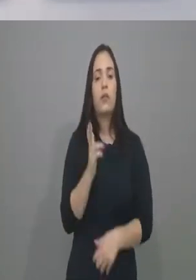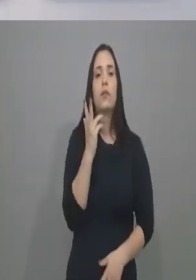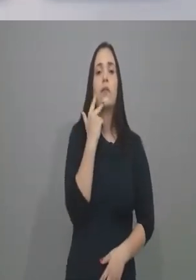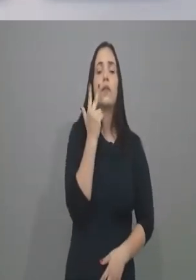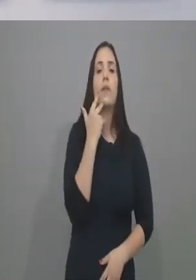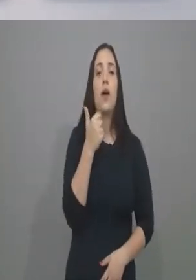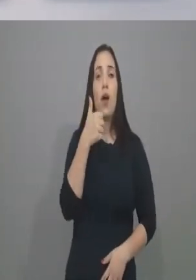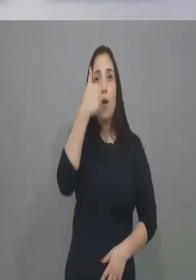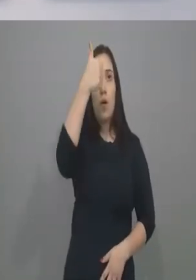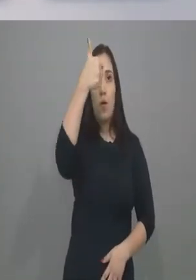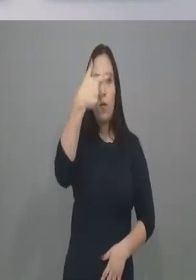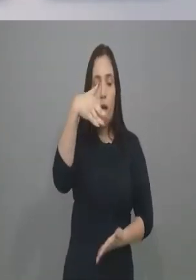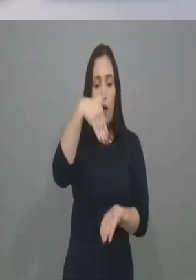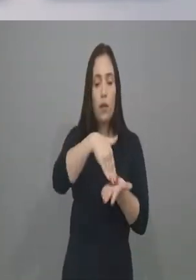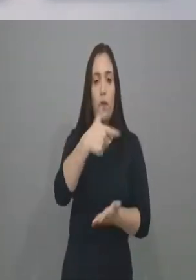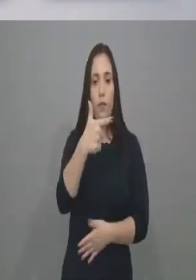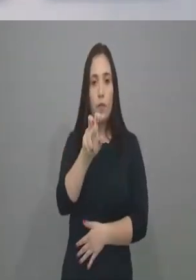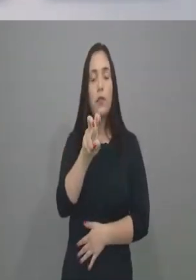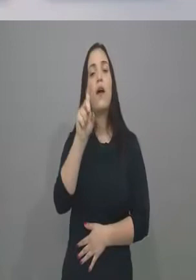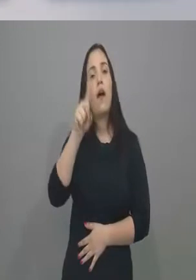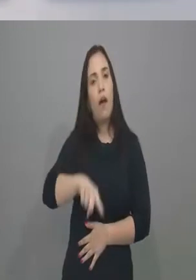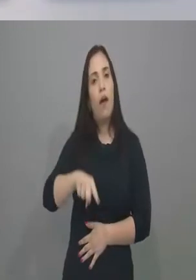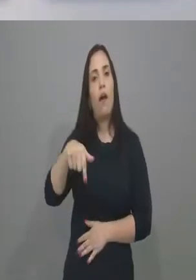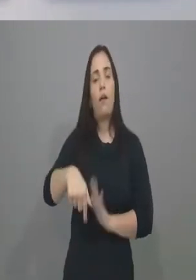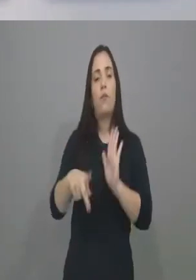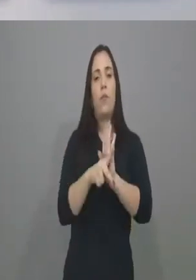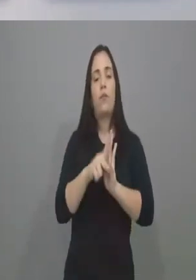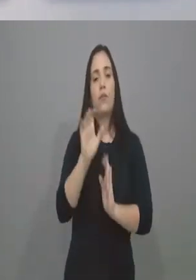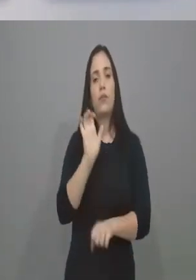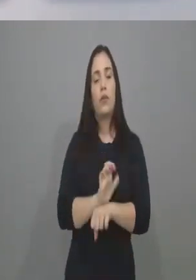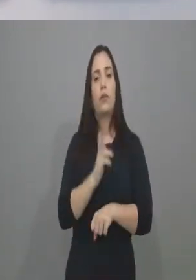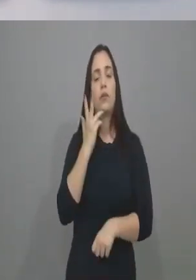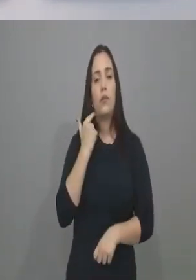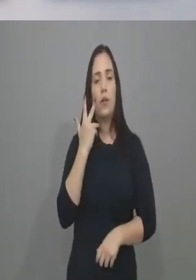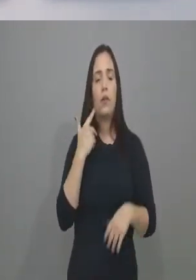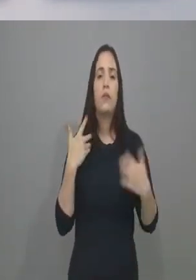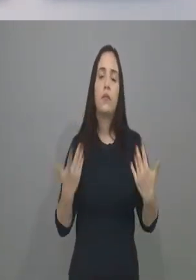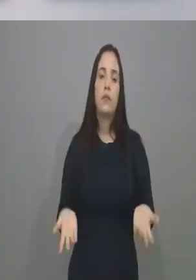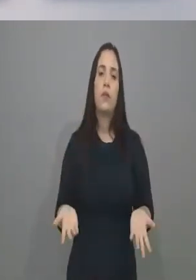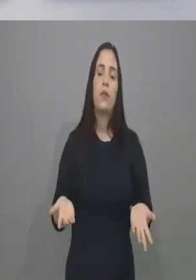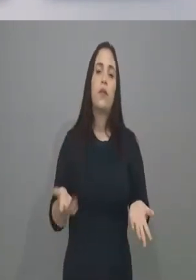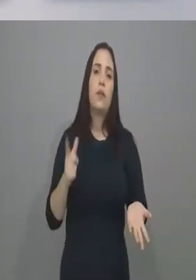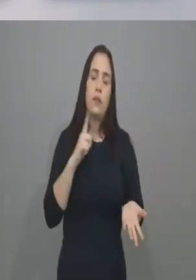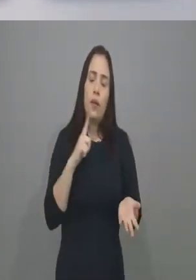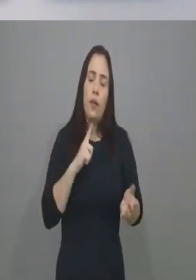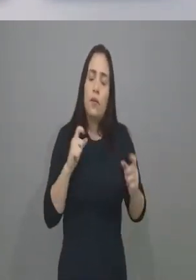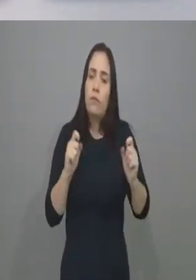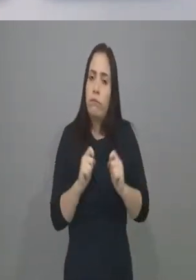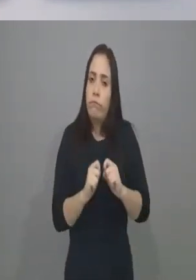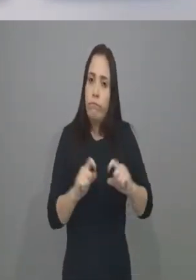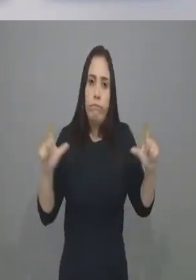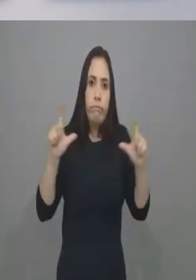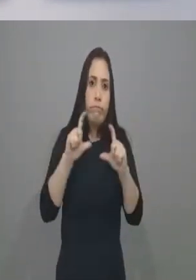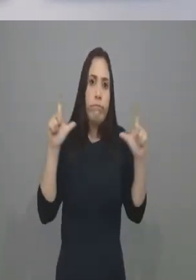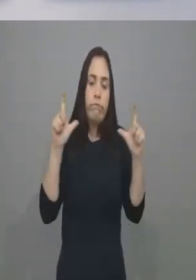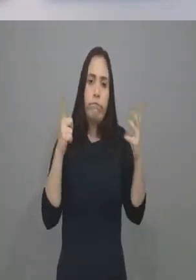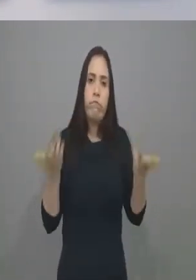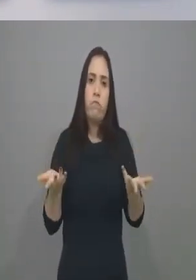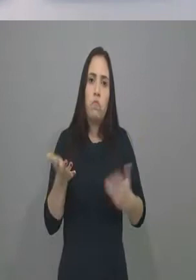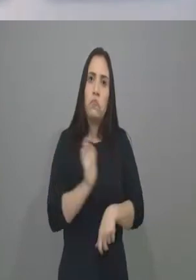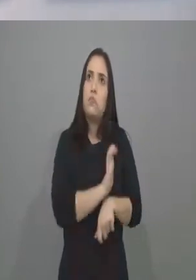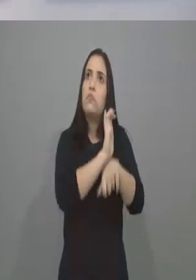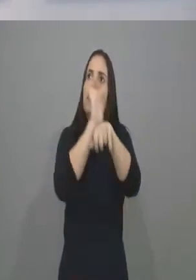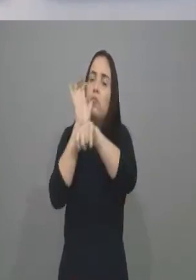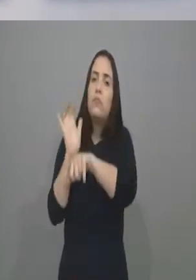E, em primeiro lugar, as 25 primeiras também estão aqui no Estado do Ceará. É um dado assustador, né? É um que você... Os outros